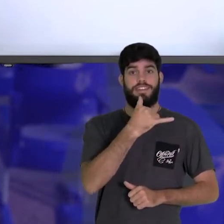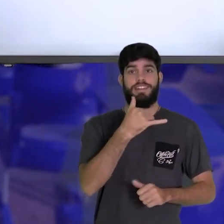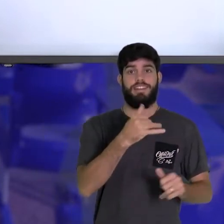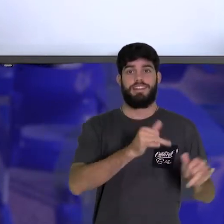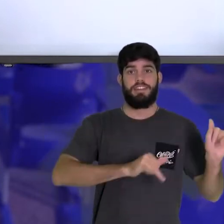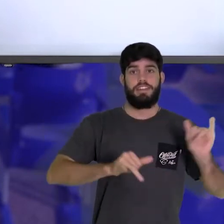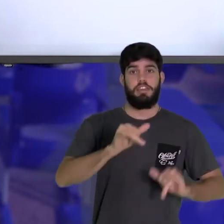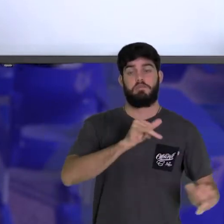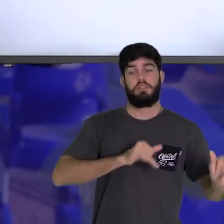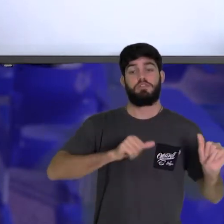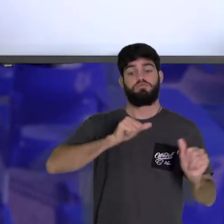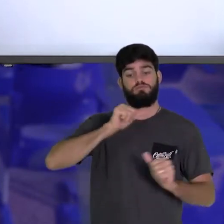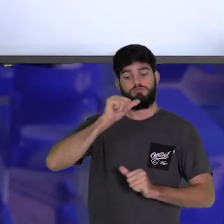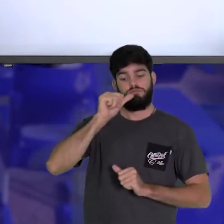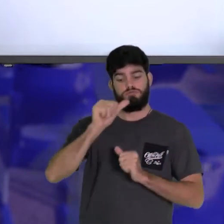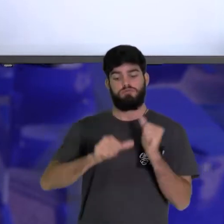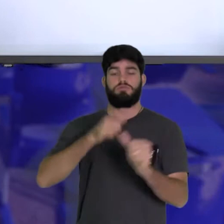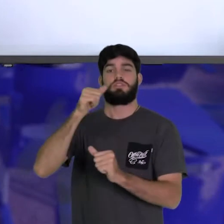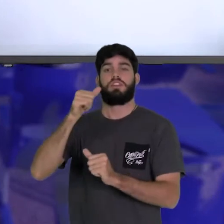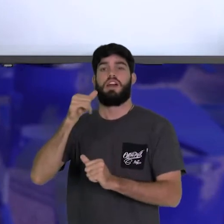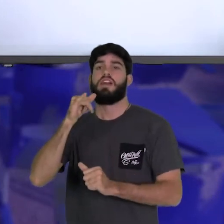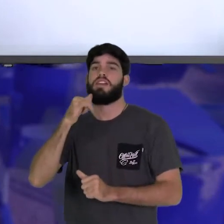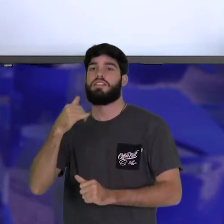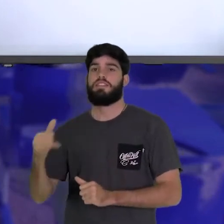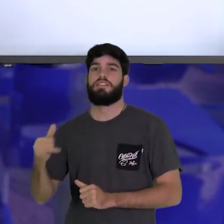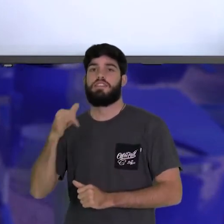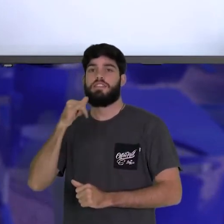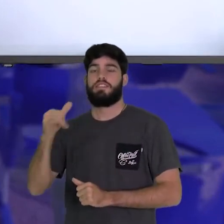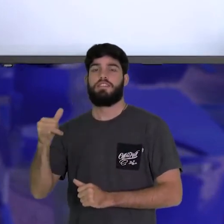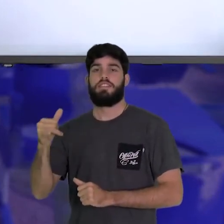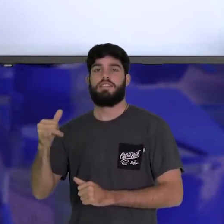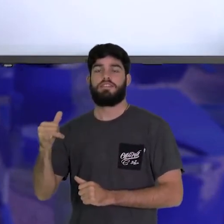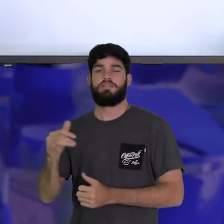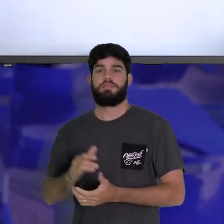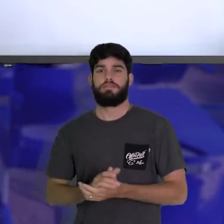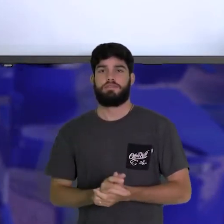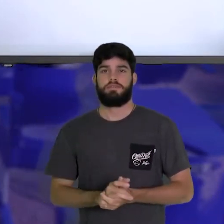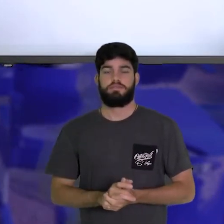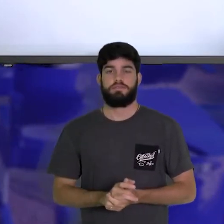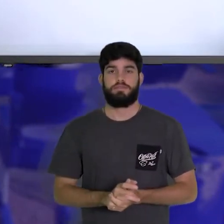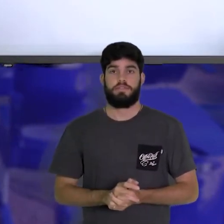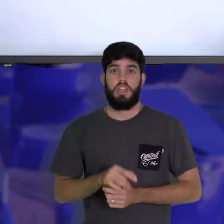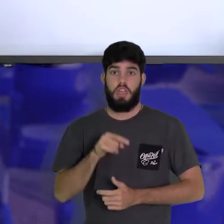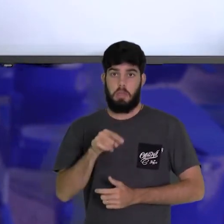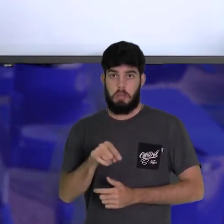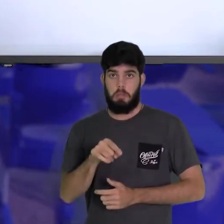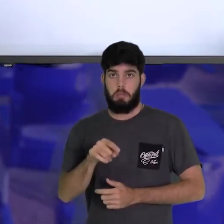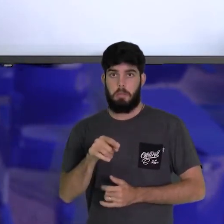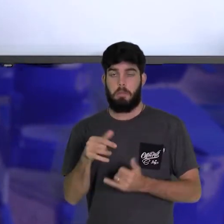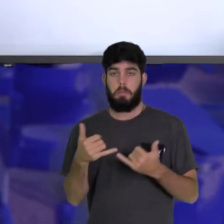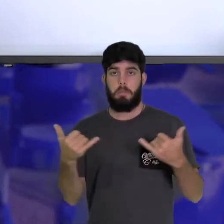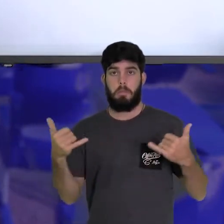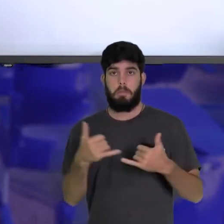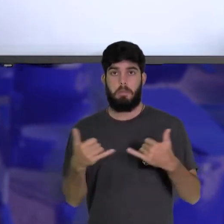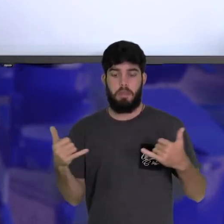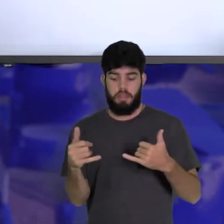em energia elétrica. Eu vou repetir. Pilha é um